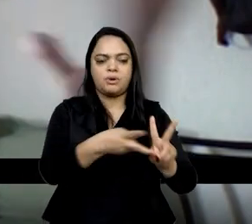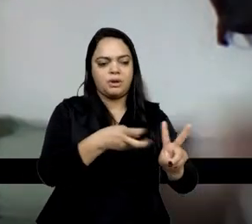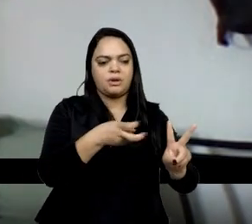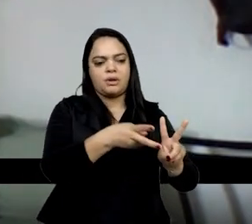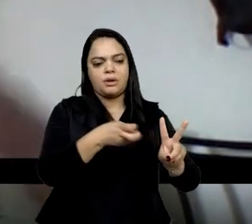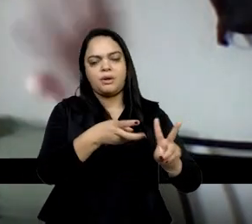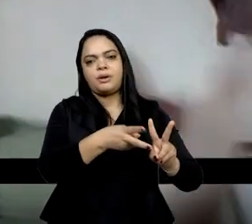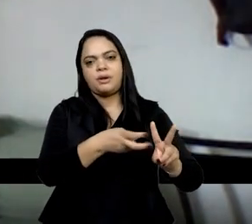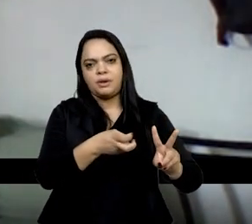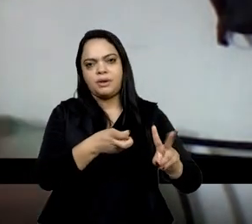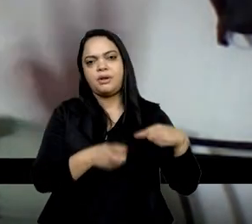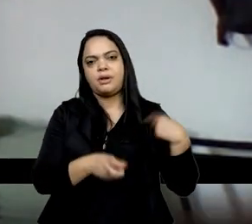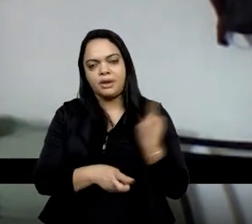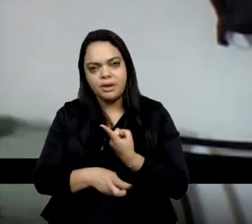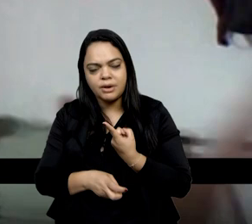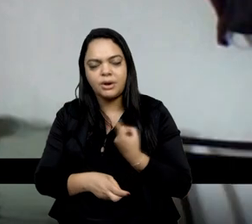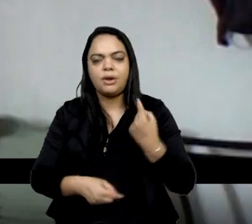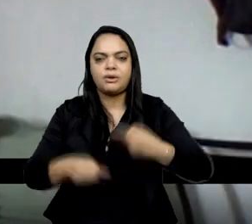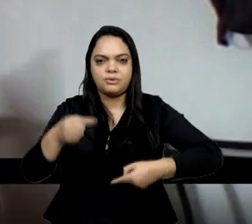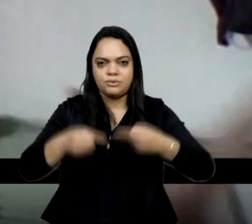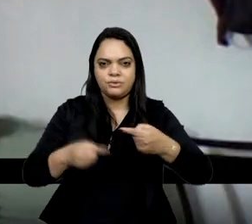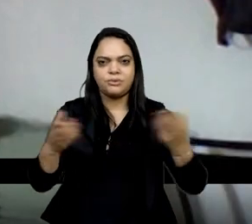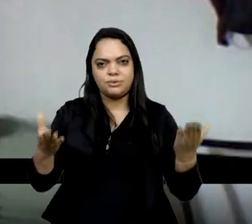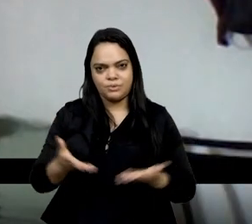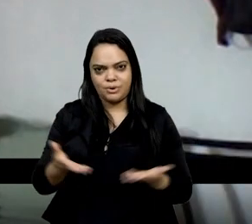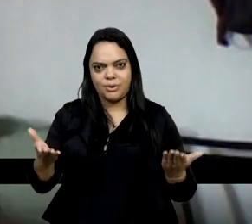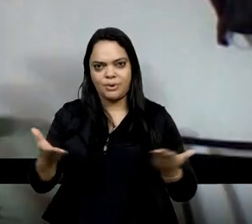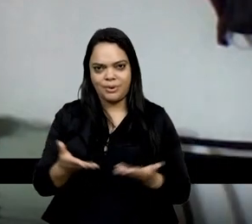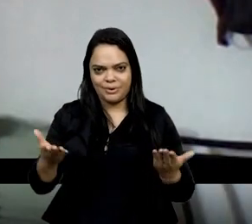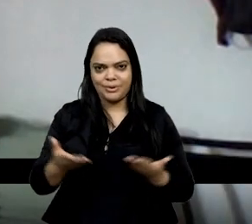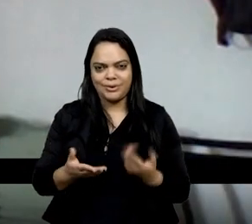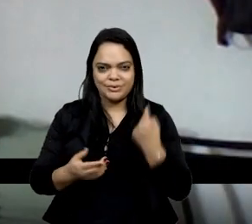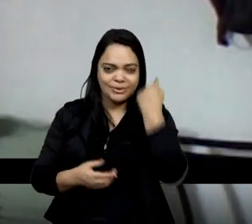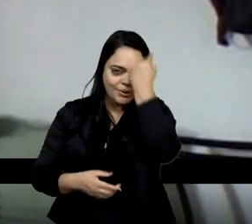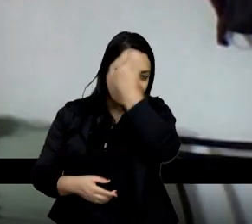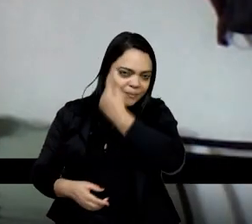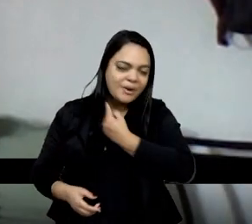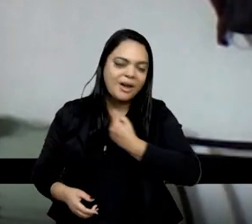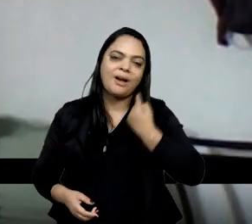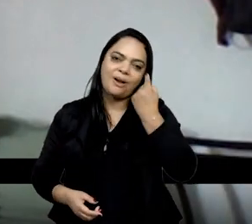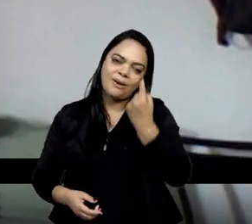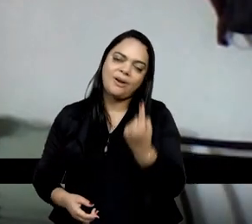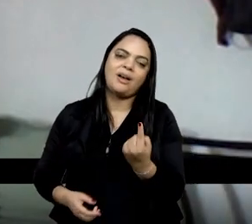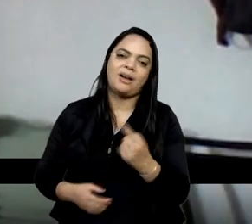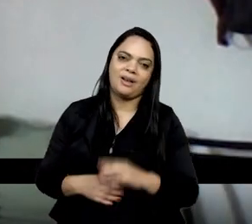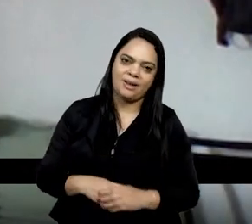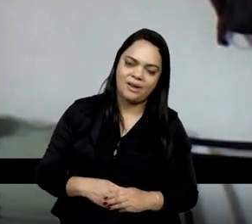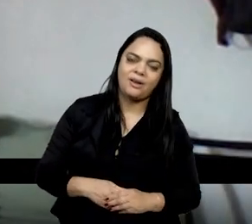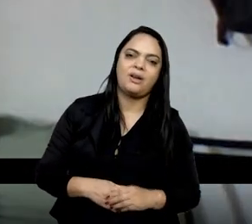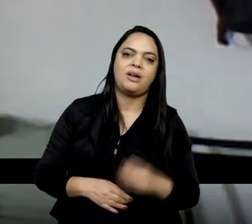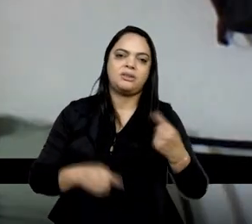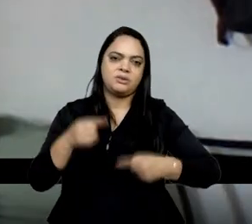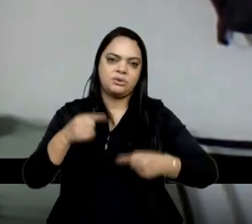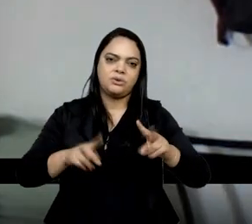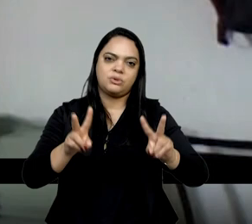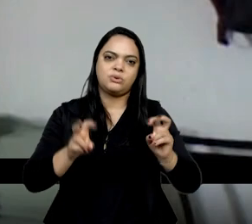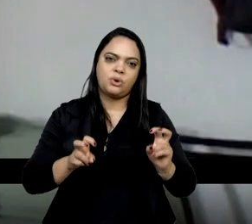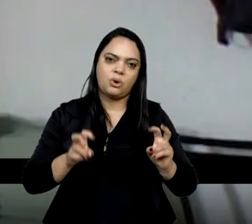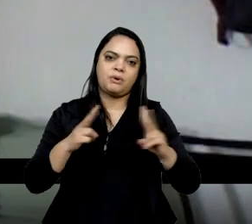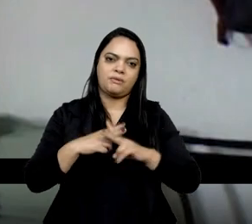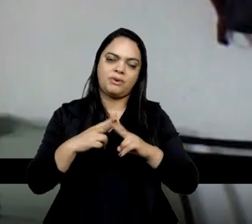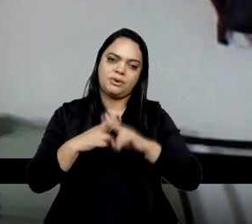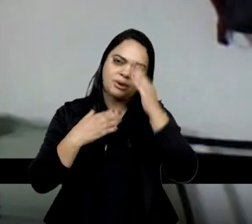como a gente discutiu aqui ao longo dessa uma hora, né? Vem sofrido tanta violência do Estado. Obrigada,